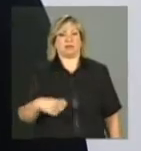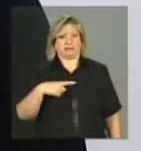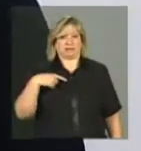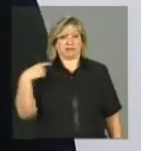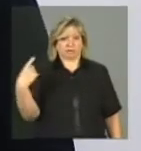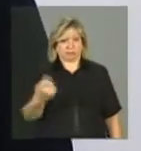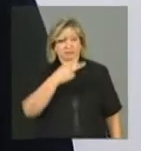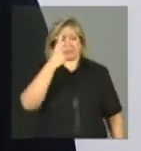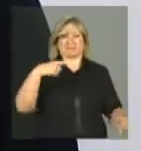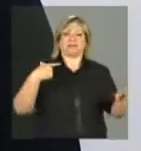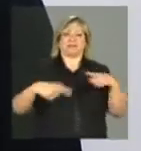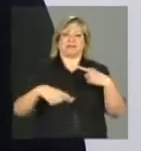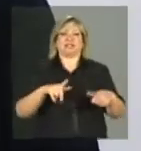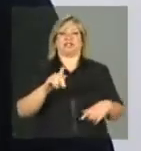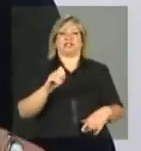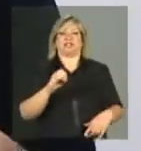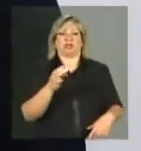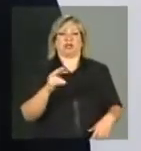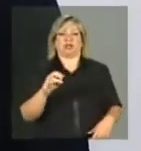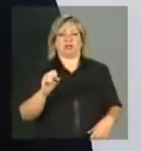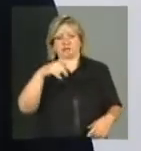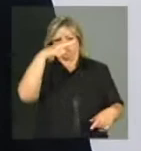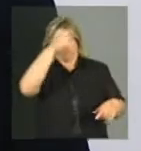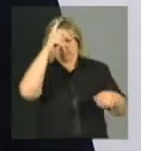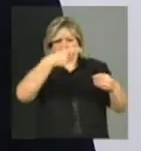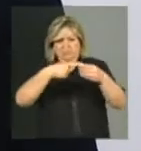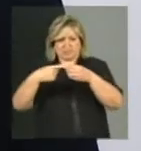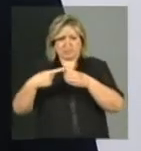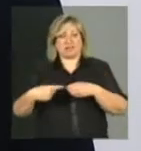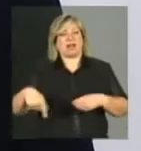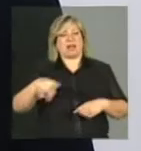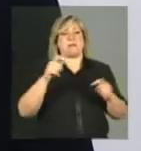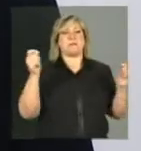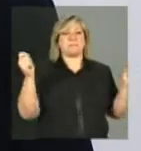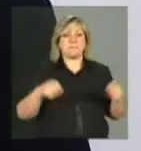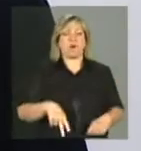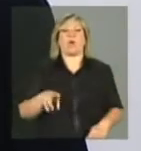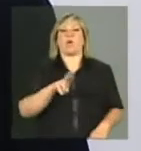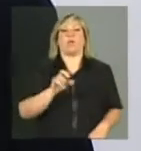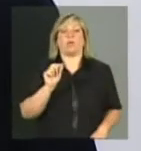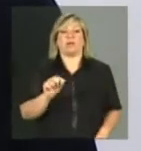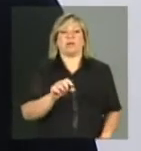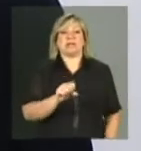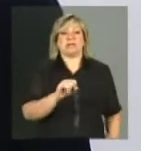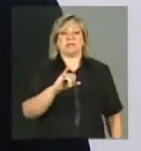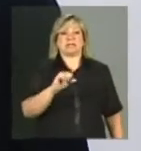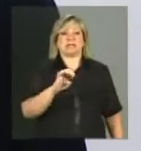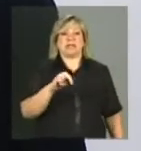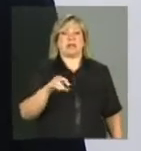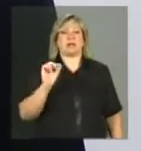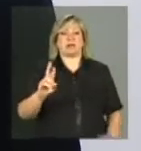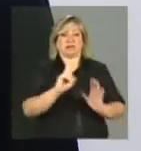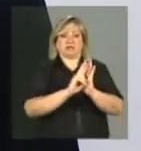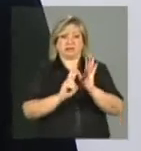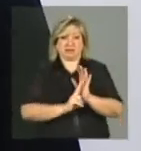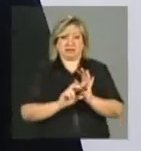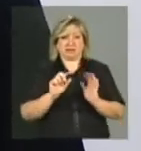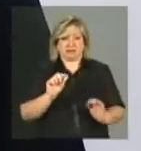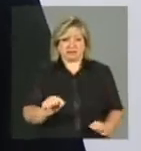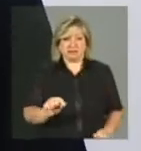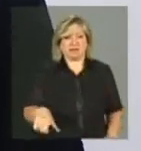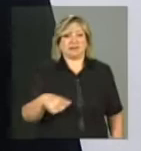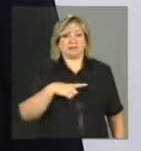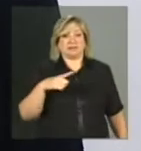informatizadas que eles podem dar conta. O sistema de condicionalidade, esse SICOM, ele reúne